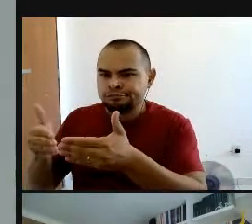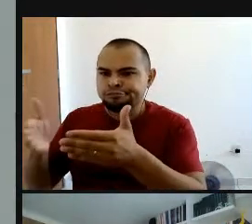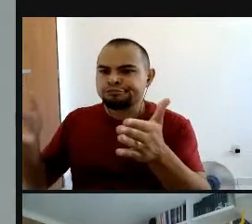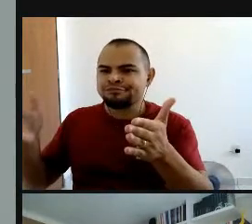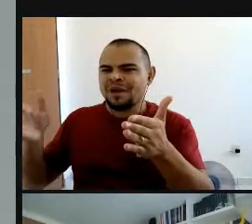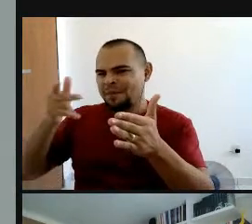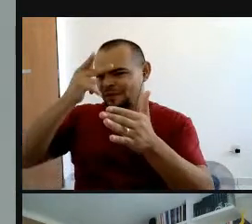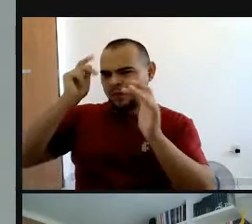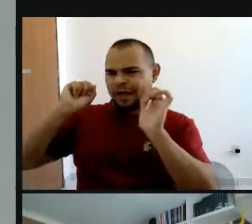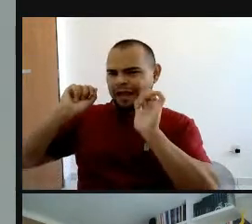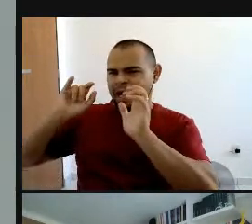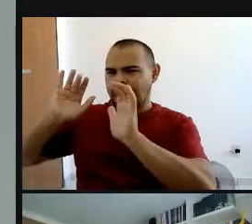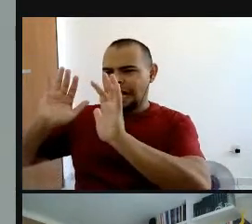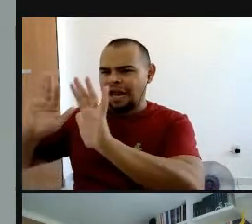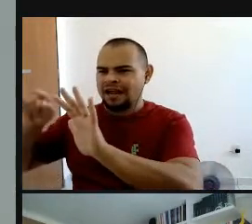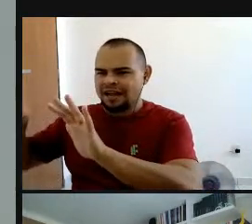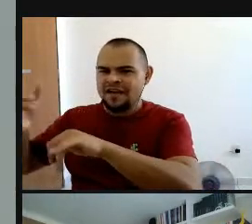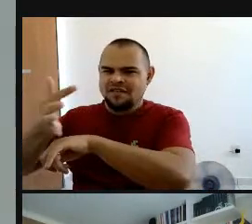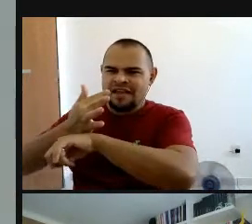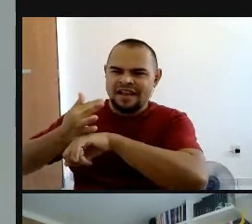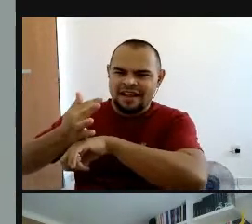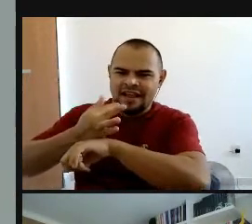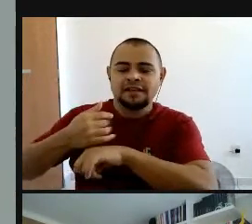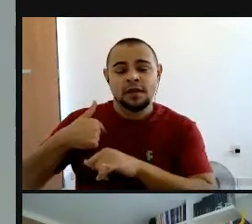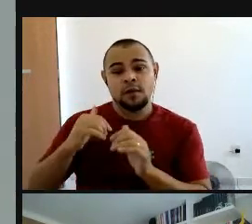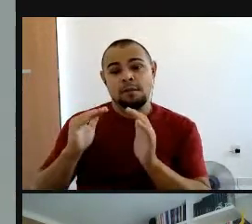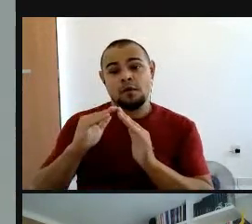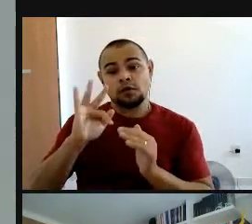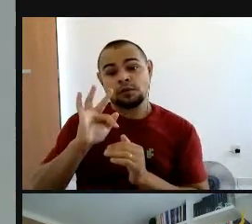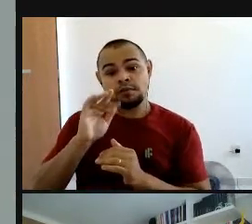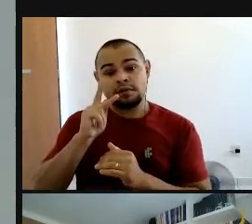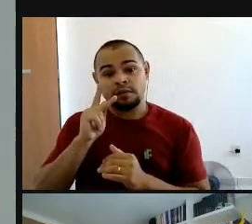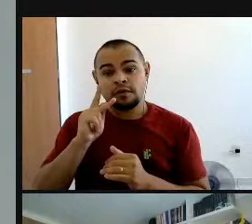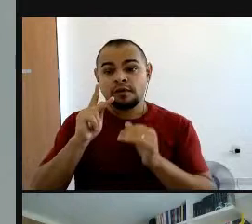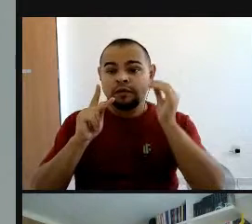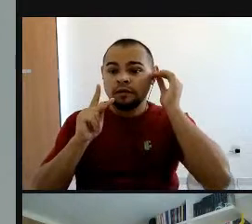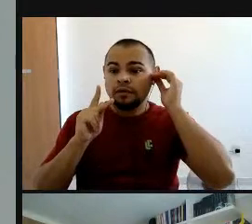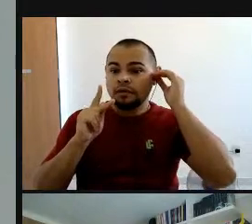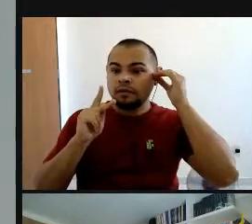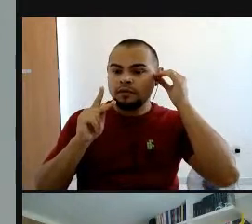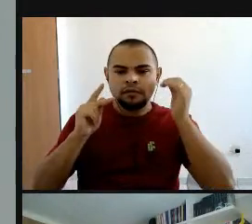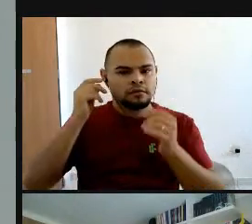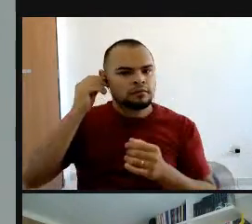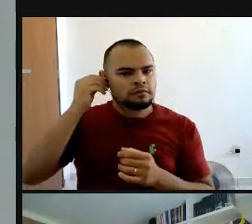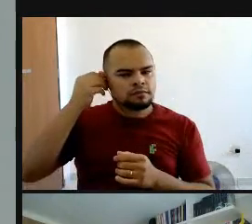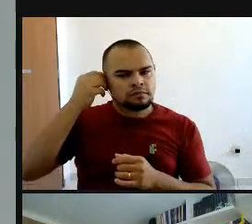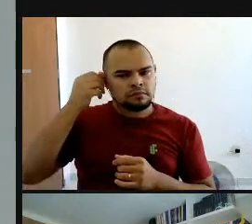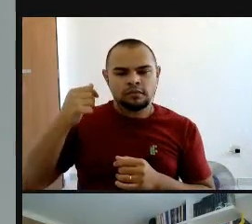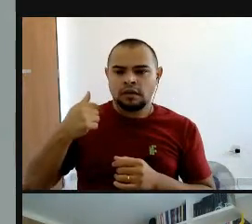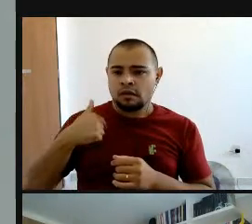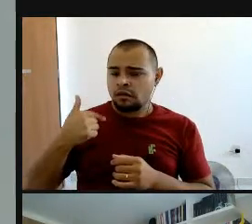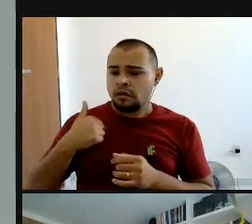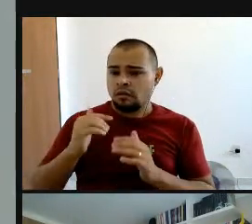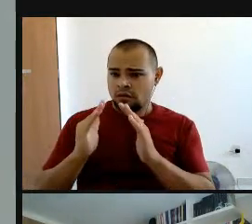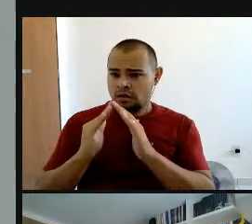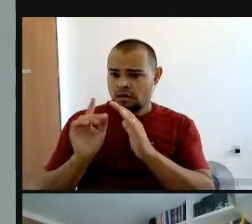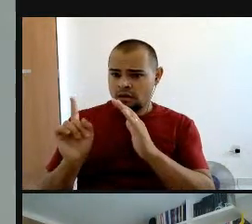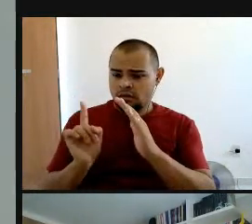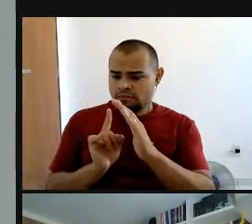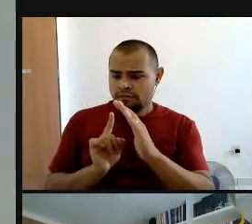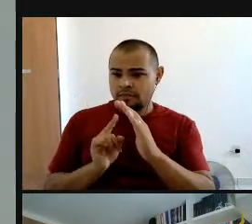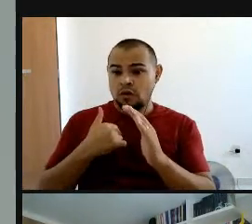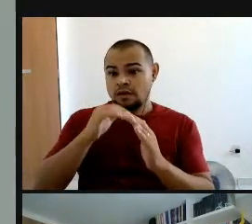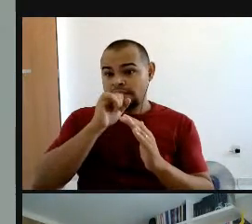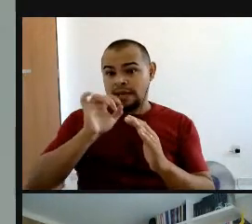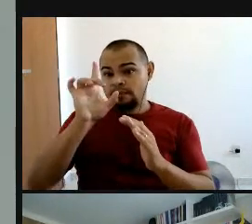público, a gente vê feriados, né, eu moro aqui em João Pessoa, próximo à aula, e estou em isolamento social, de final de semana, eu